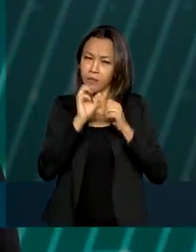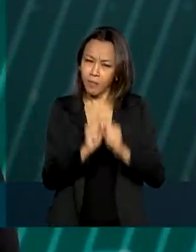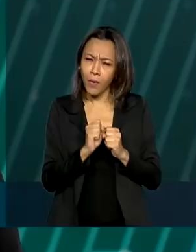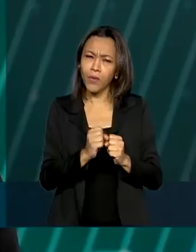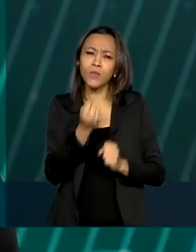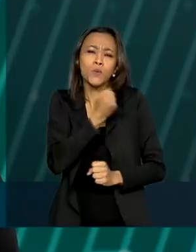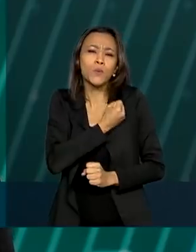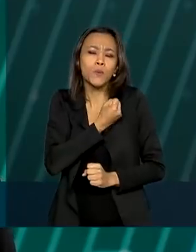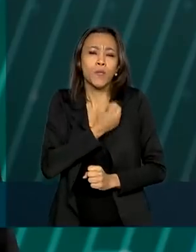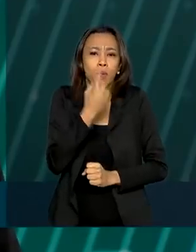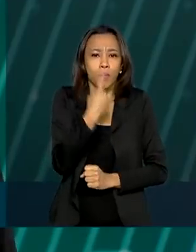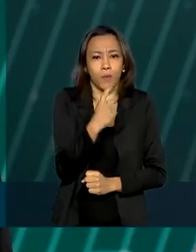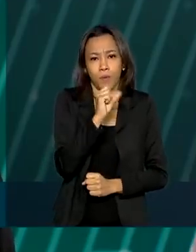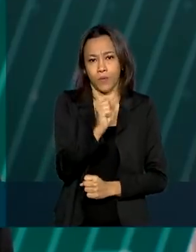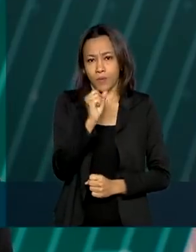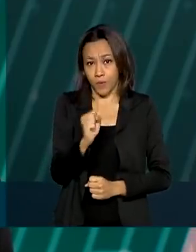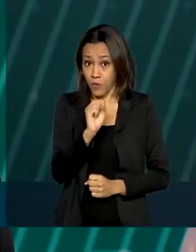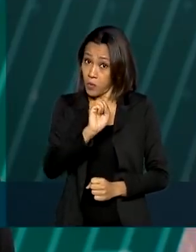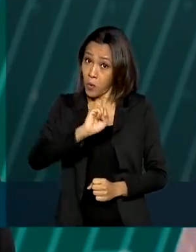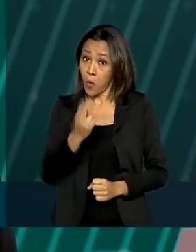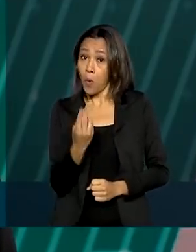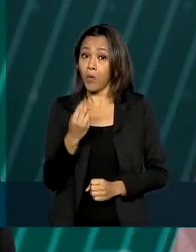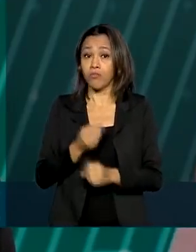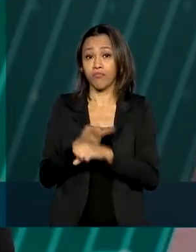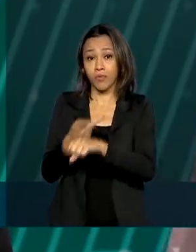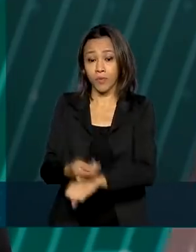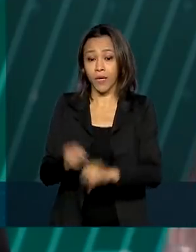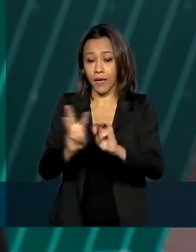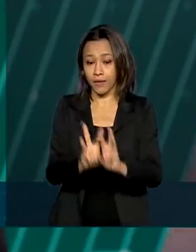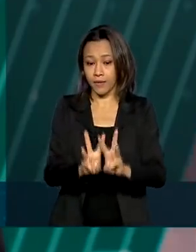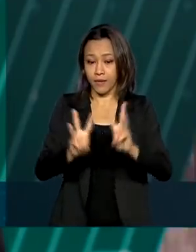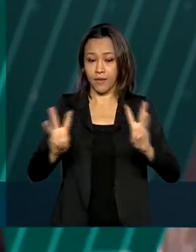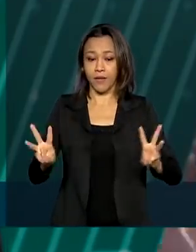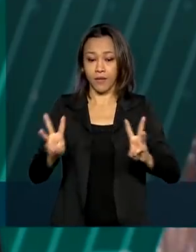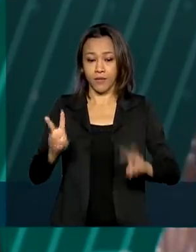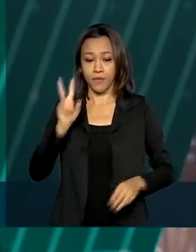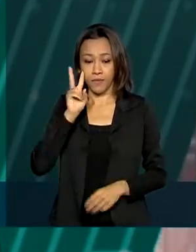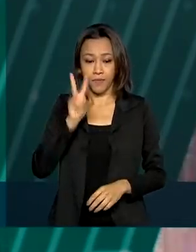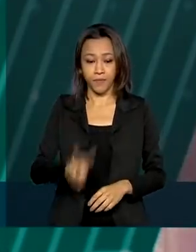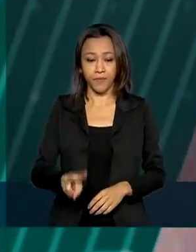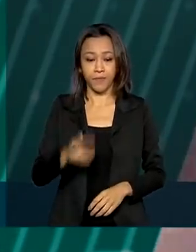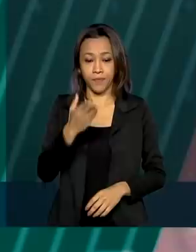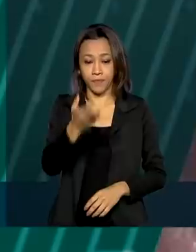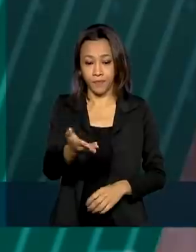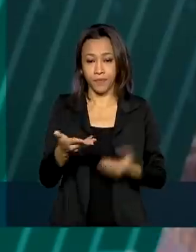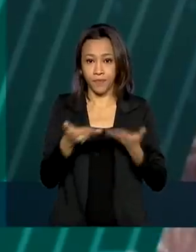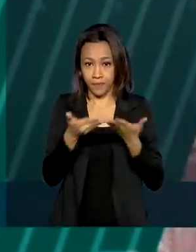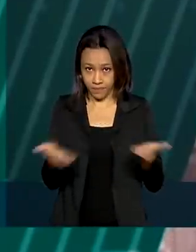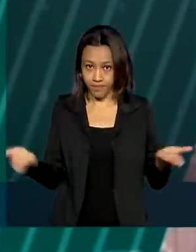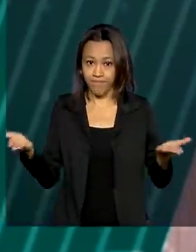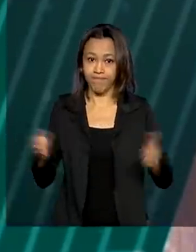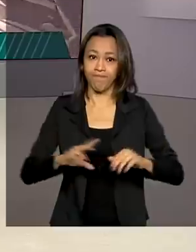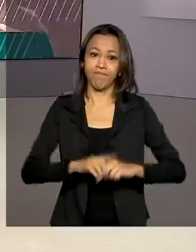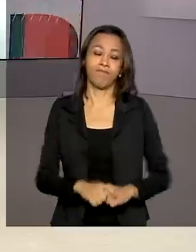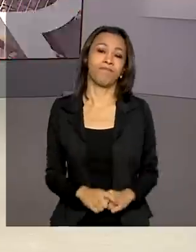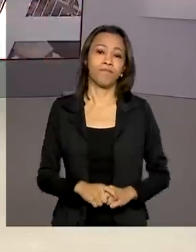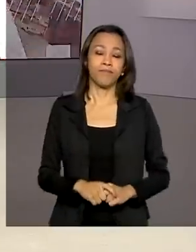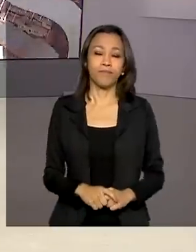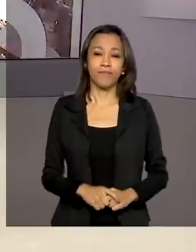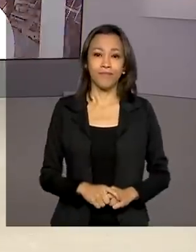telefone 188 e também pela internet no site www.cvv.org.br